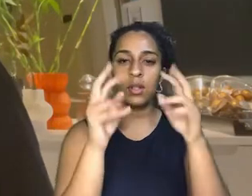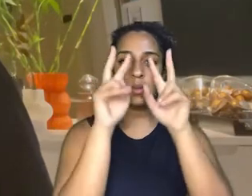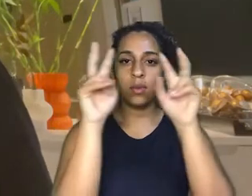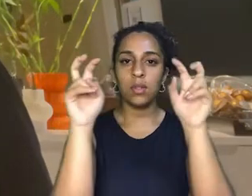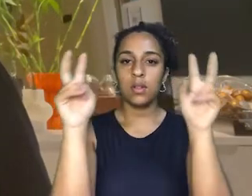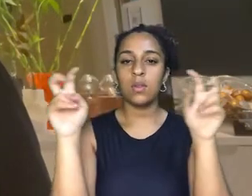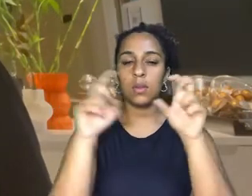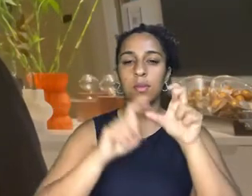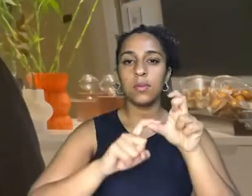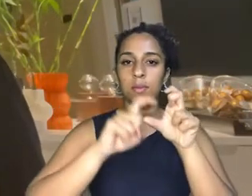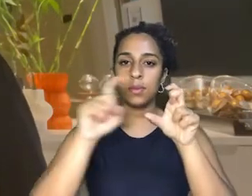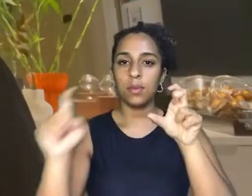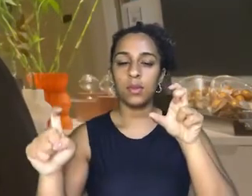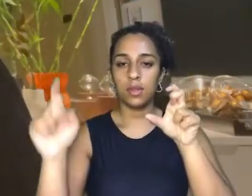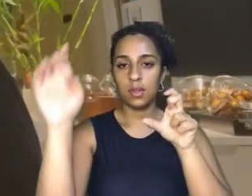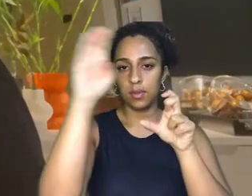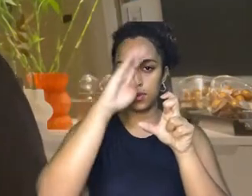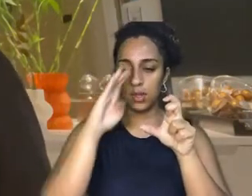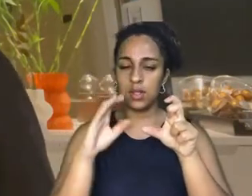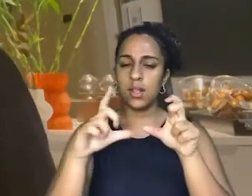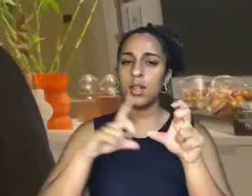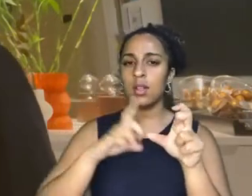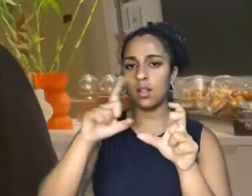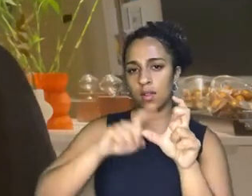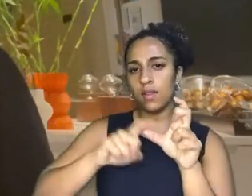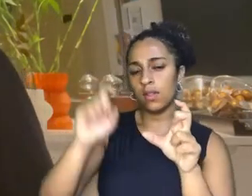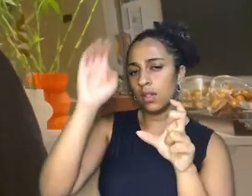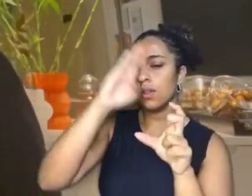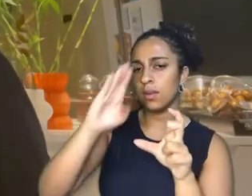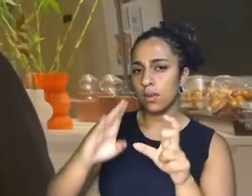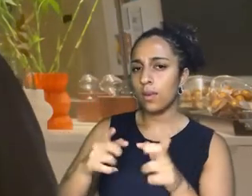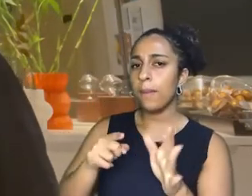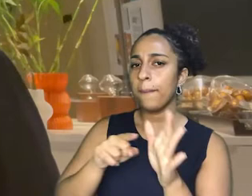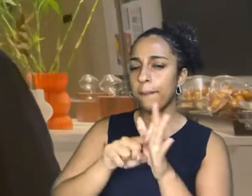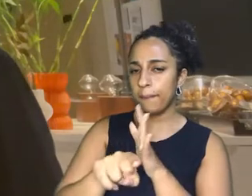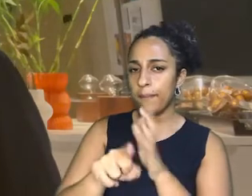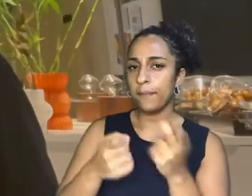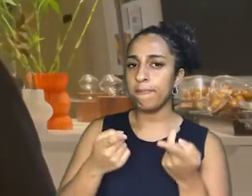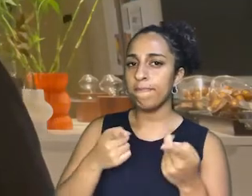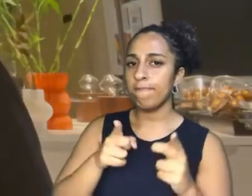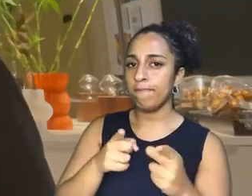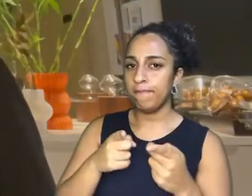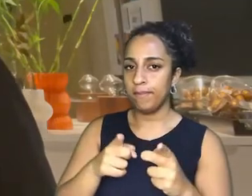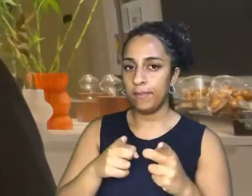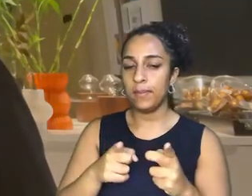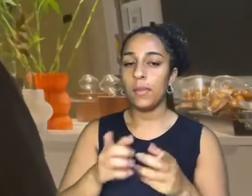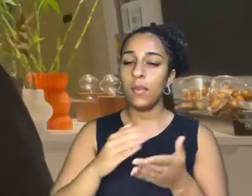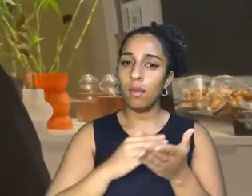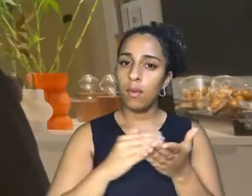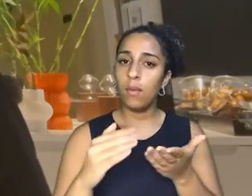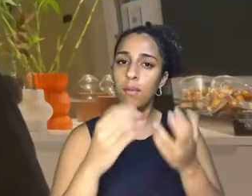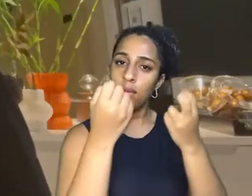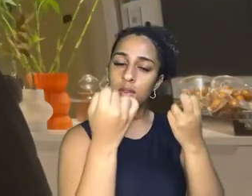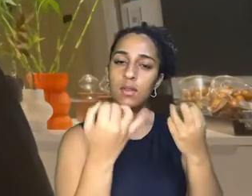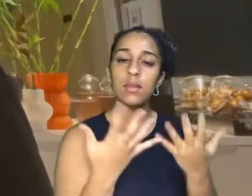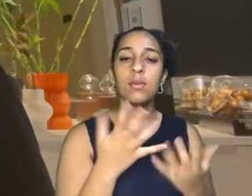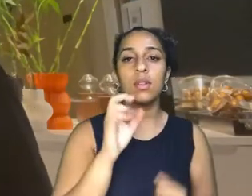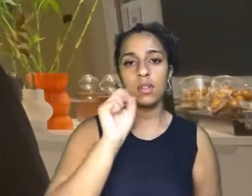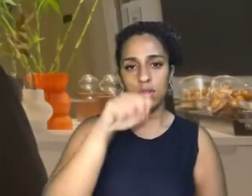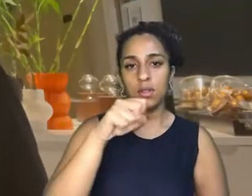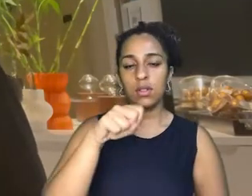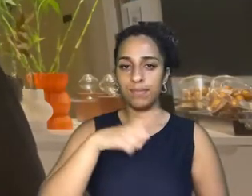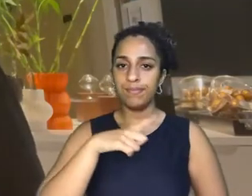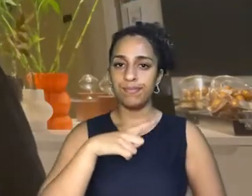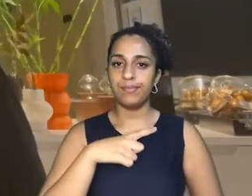o título do texto é Existiu uma independência do Brasil? E ele já começa dizendo que sim, ele define que